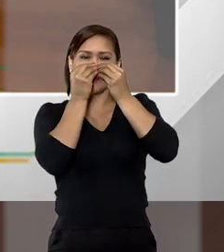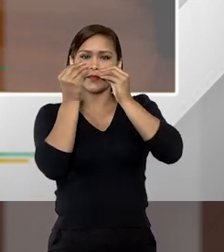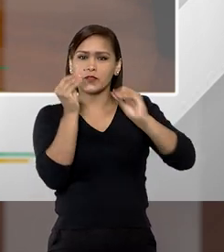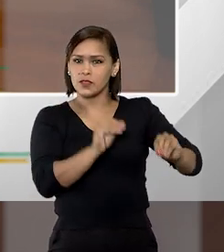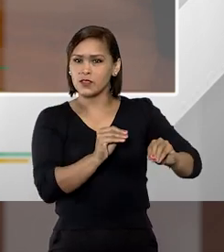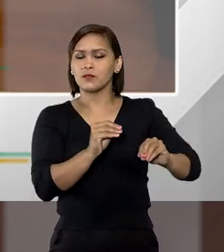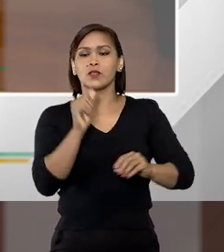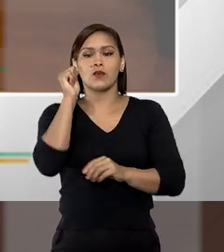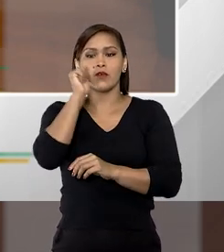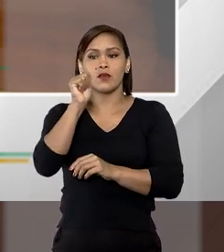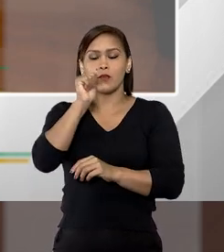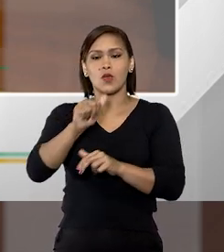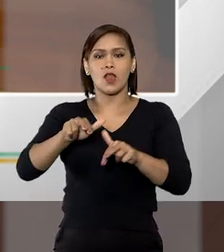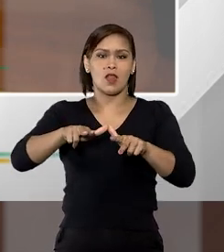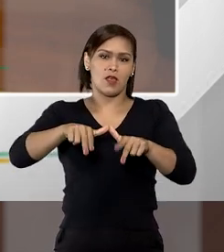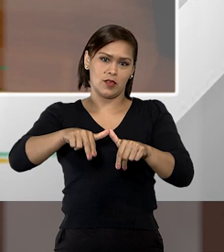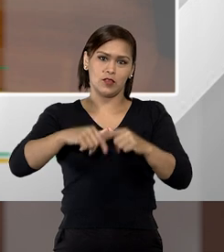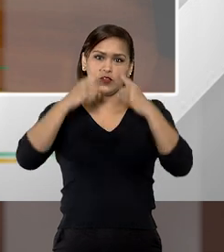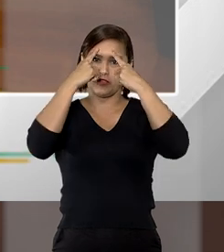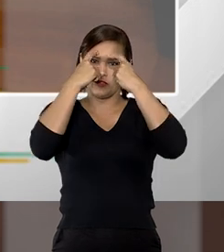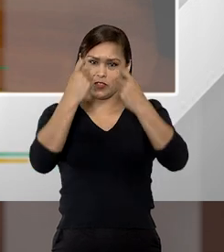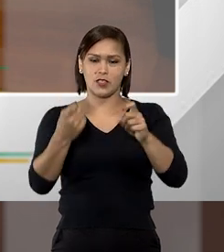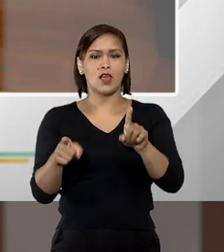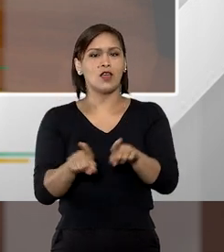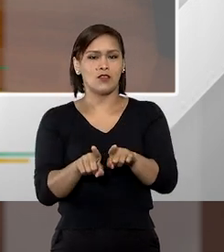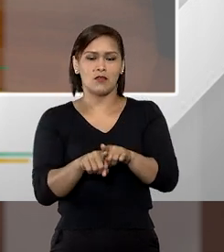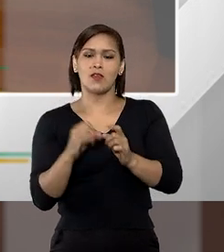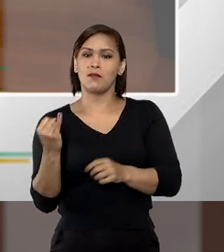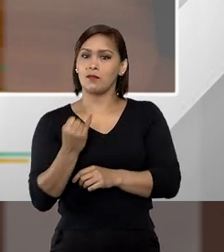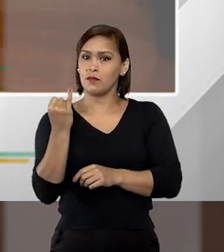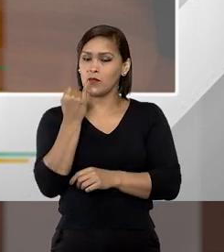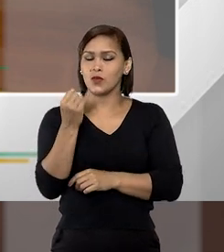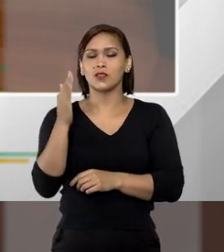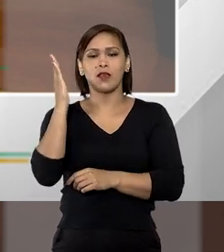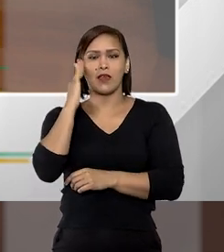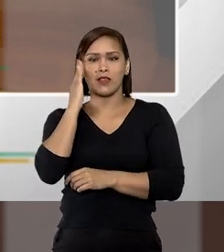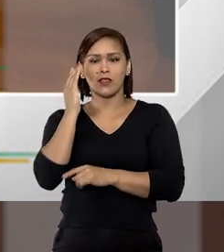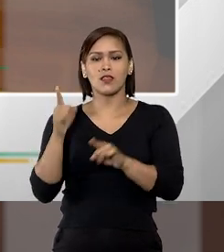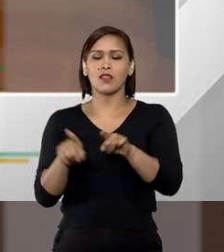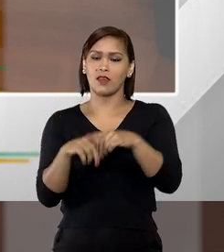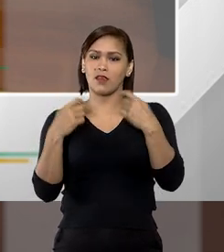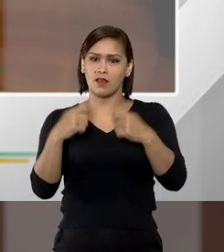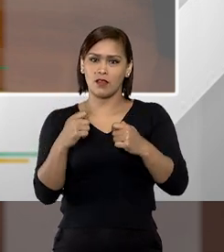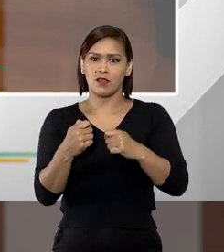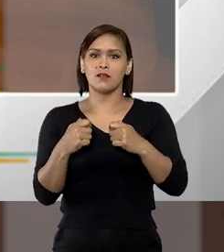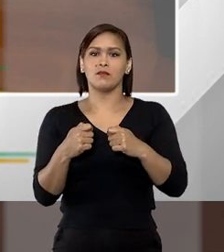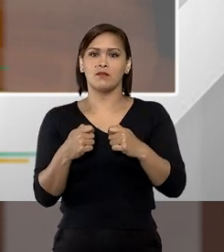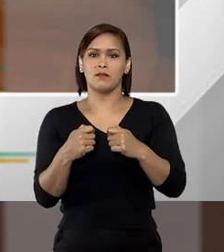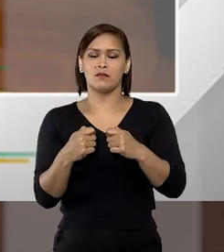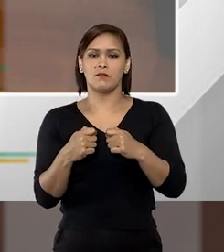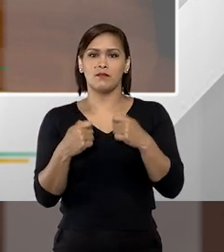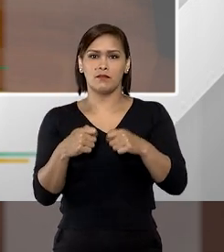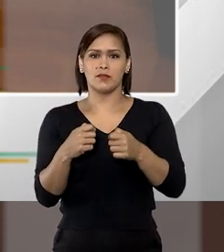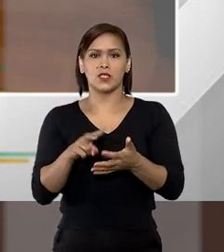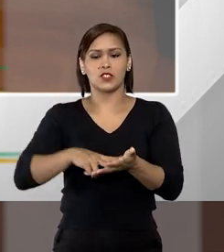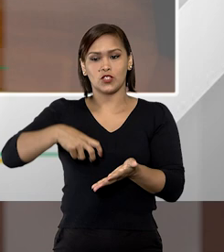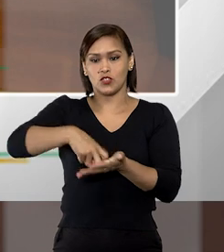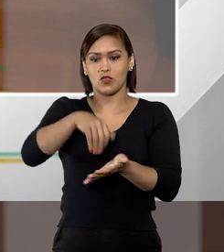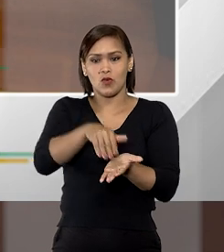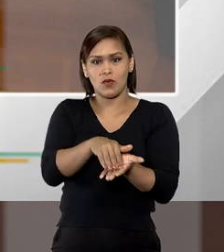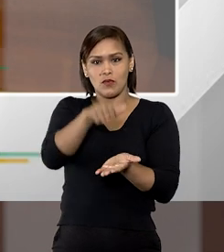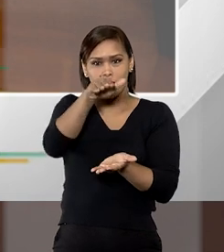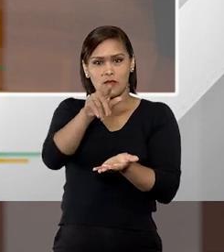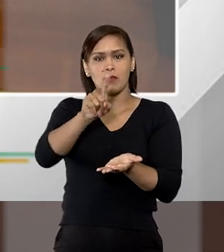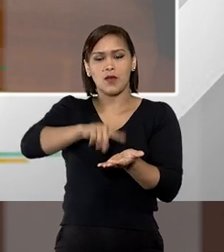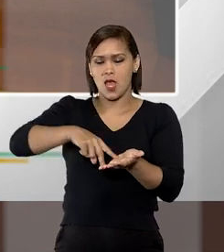discriminação ou na perspectiva de violência de gênero, é muito importante da gente entender que ela precisa de uma maior